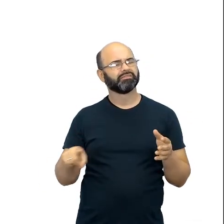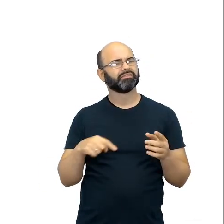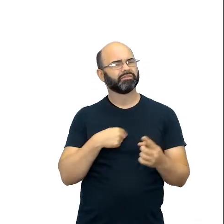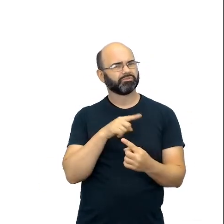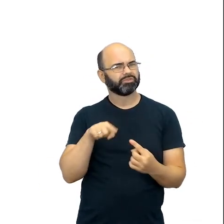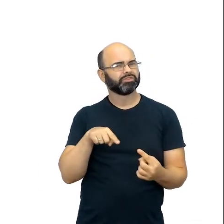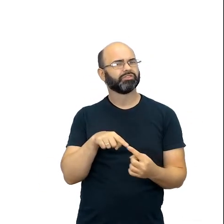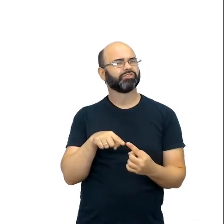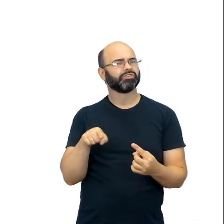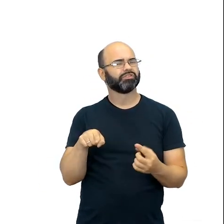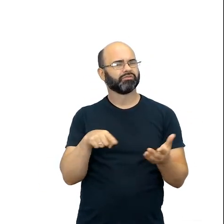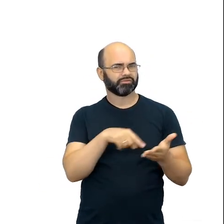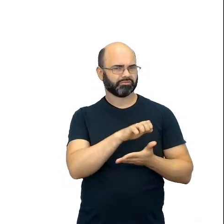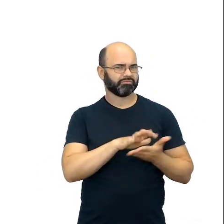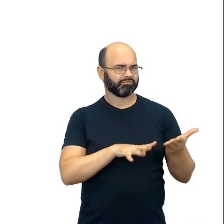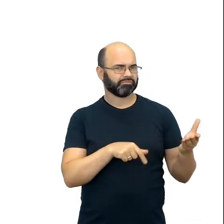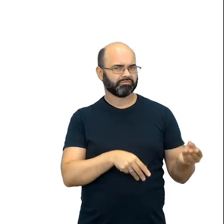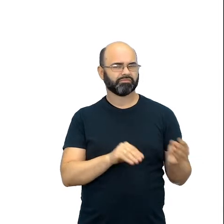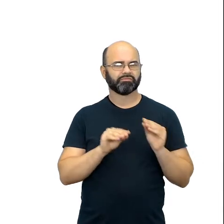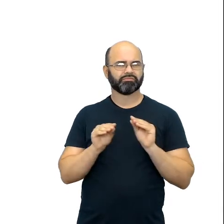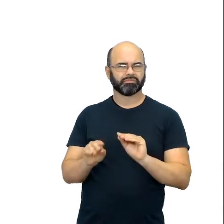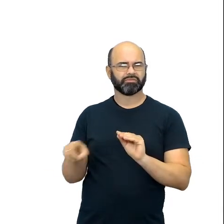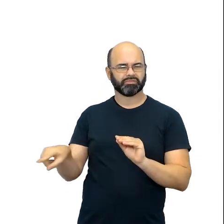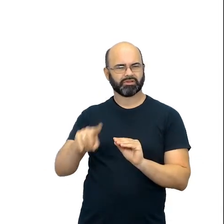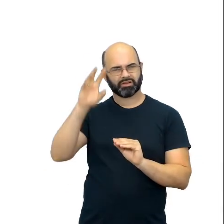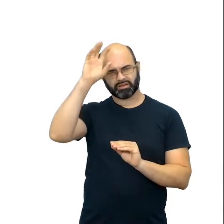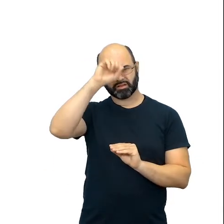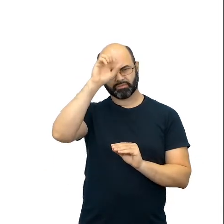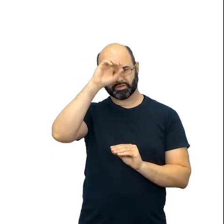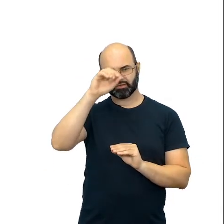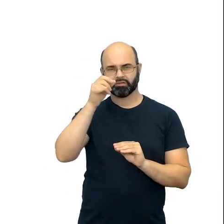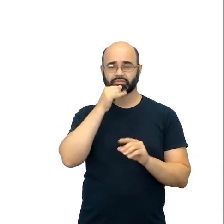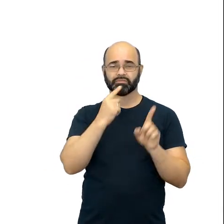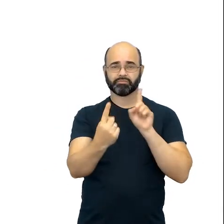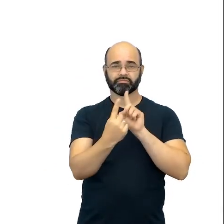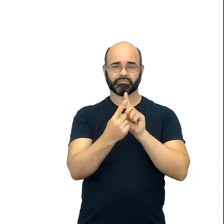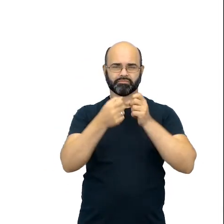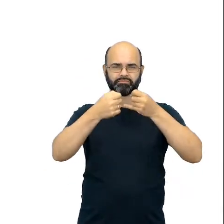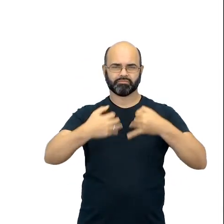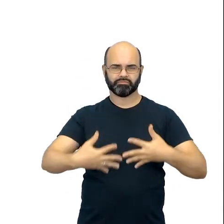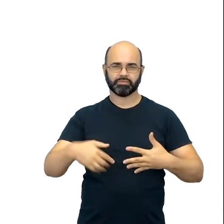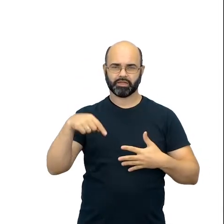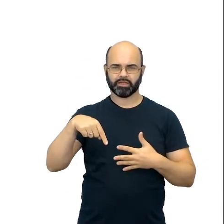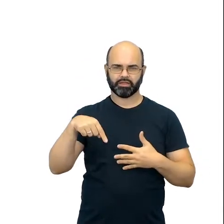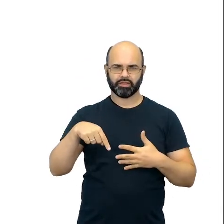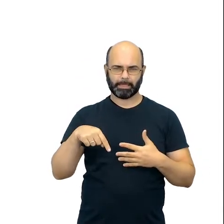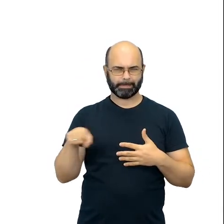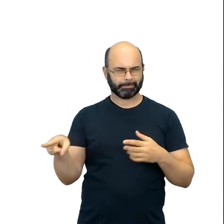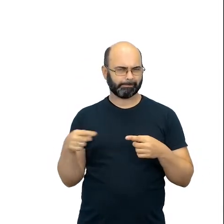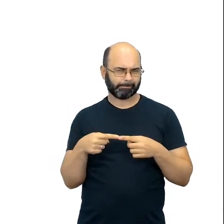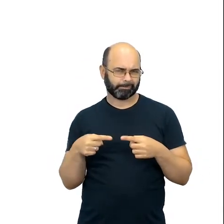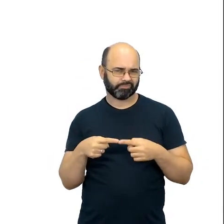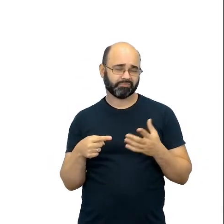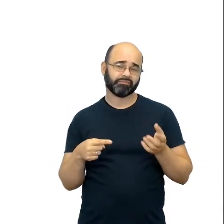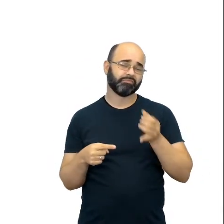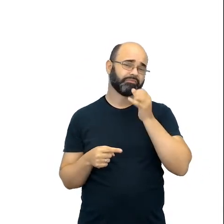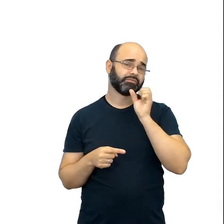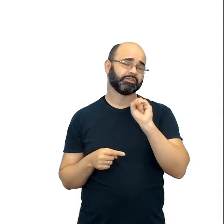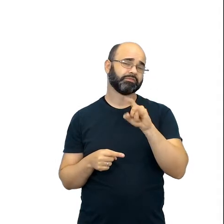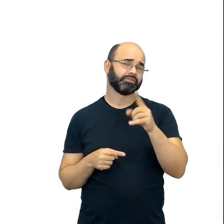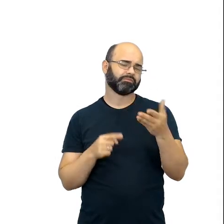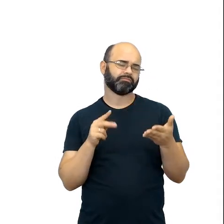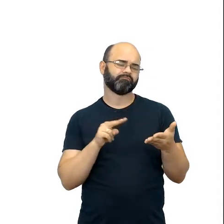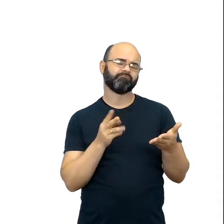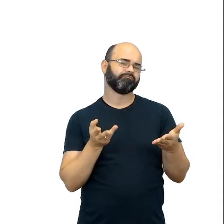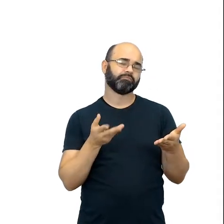que a gente conversou na TPC? Então, aqui, o que eu trago é uma sugestão. Você pode olhar para o caderno e falar assim, olha, eu vi uma outra